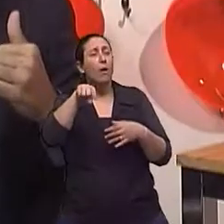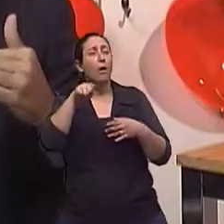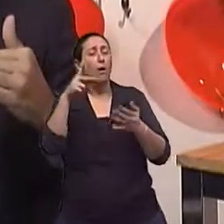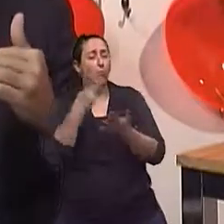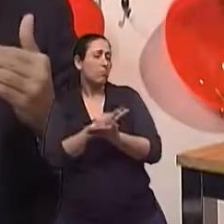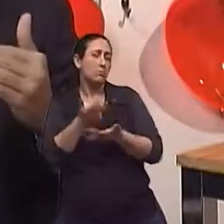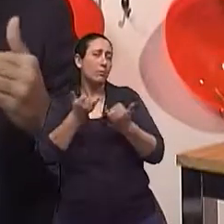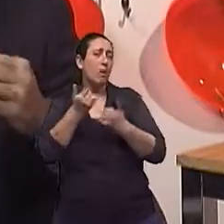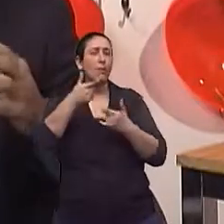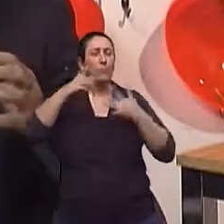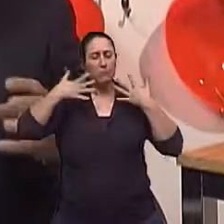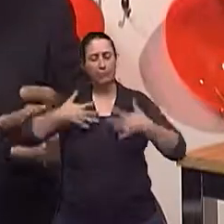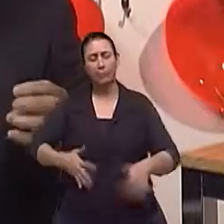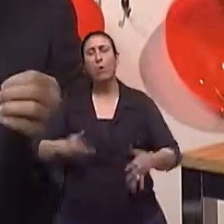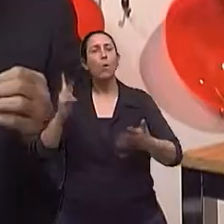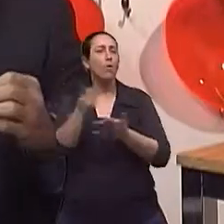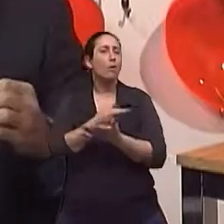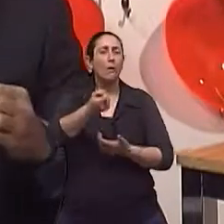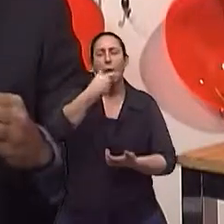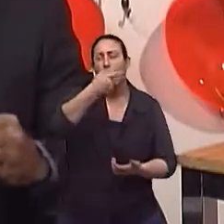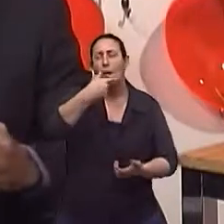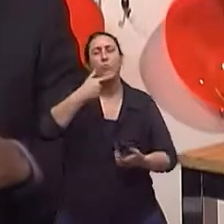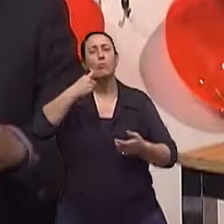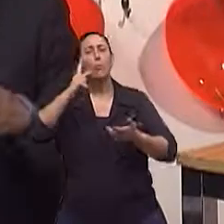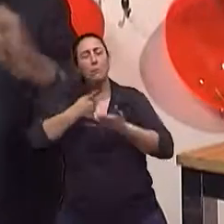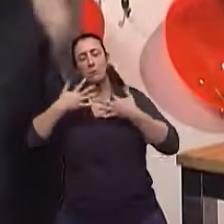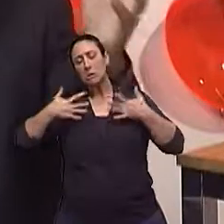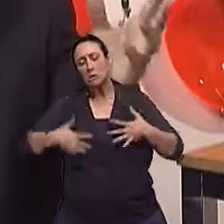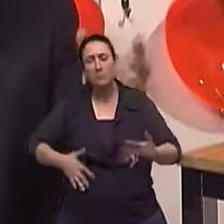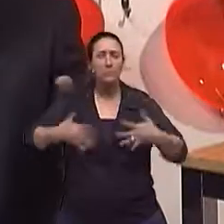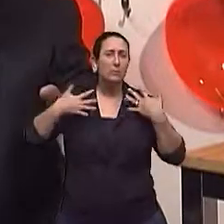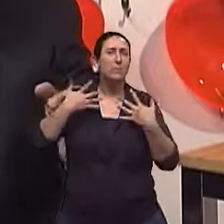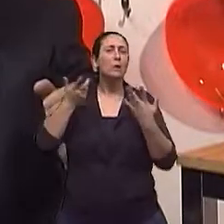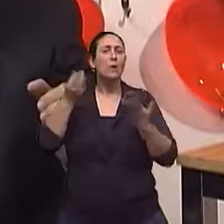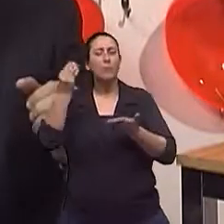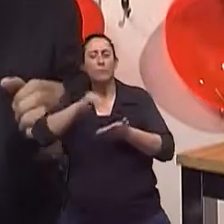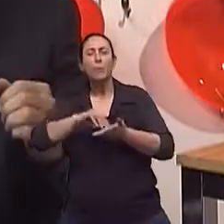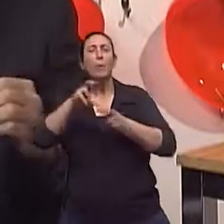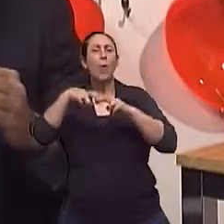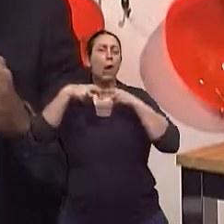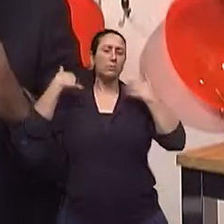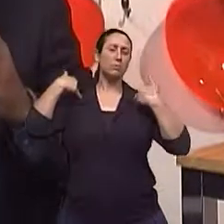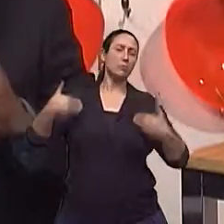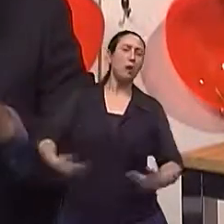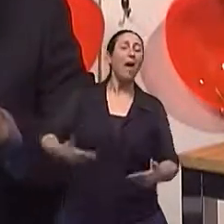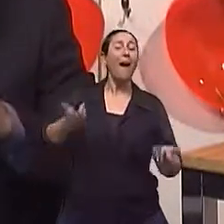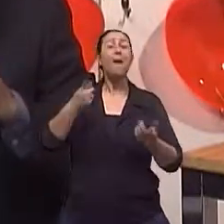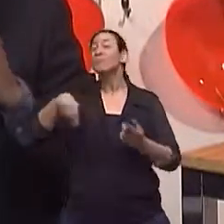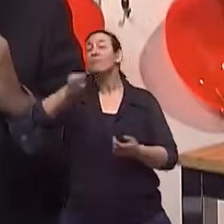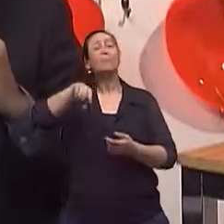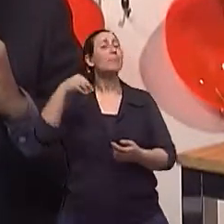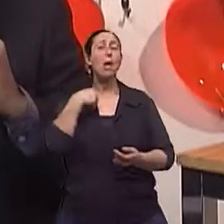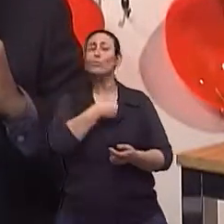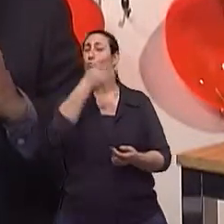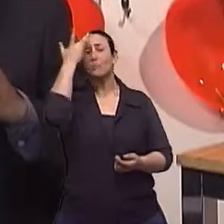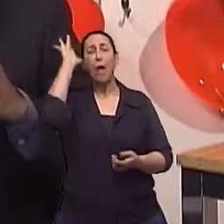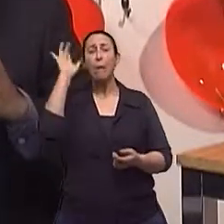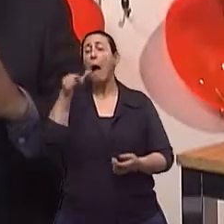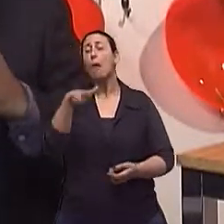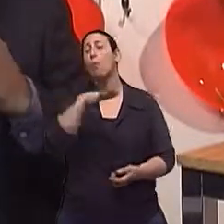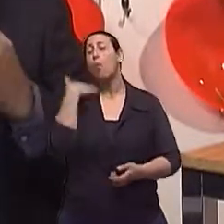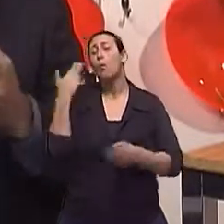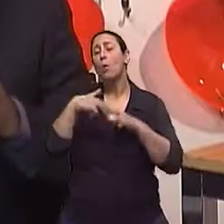medicamentoso, microvascular da doença de Parkinson ou a hipotensão postural causada por uma doença cardíaca, etc. Mas quedas